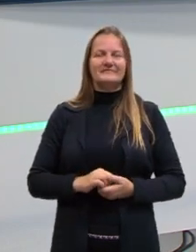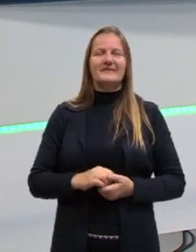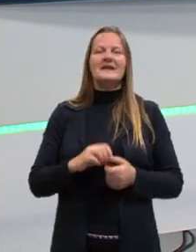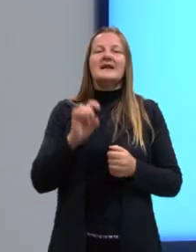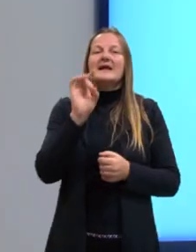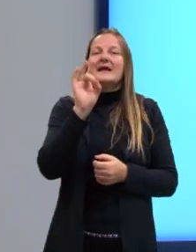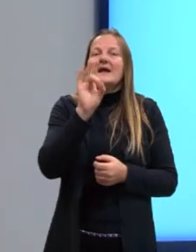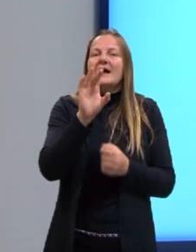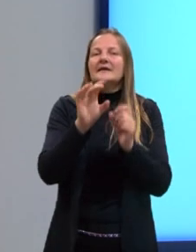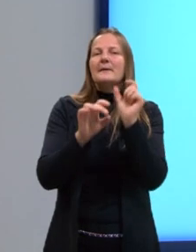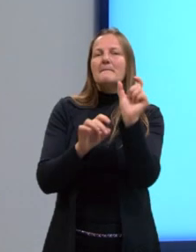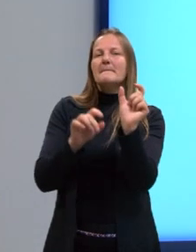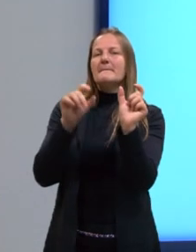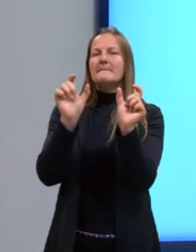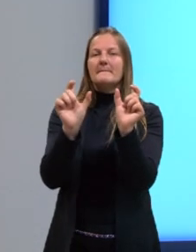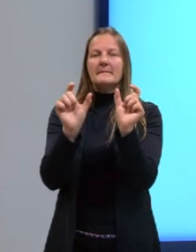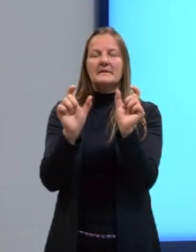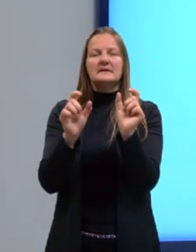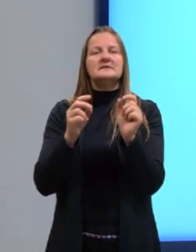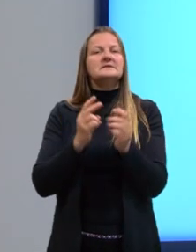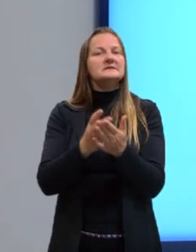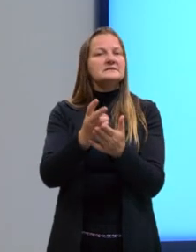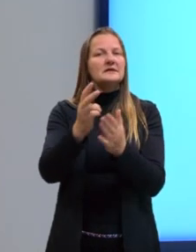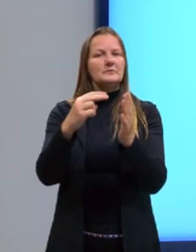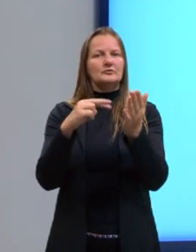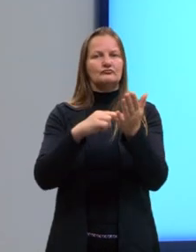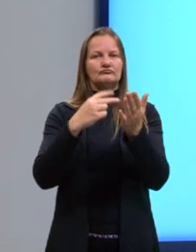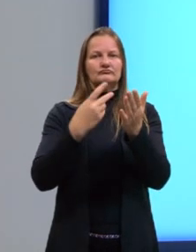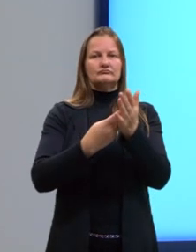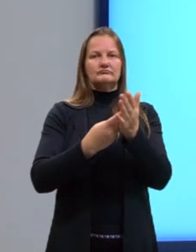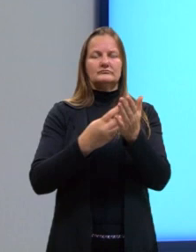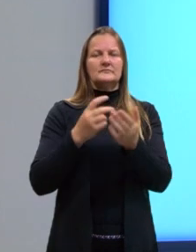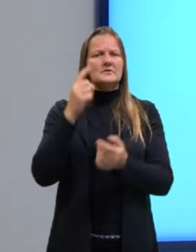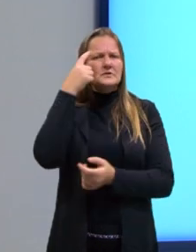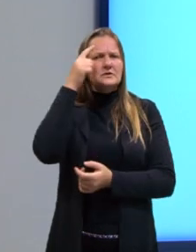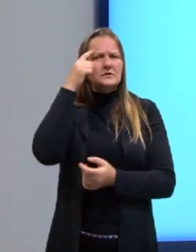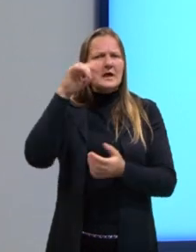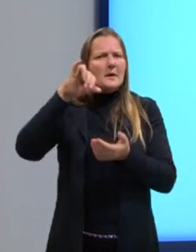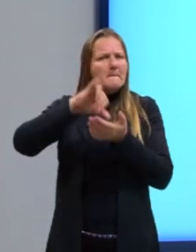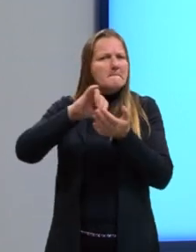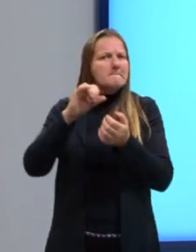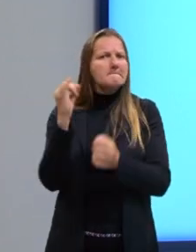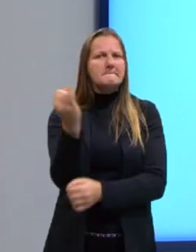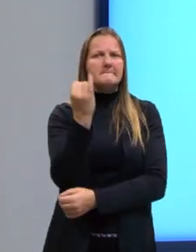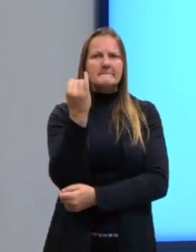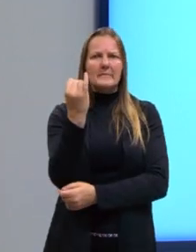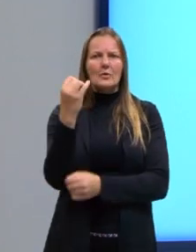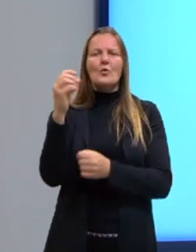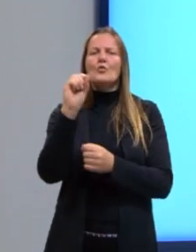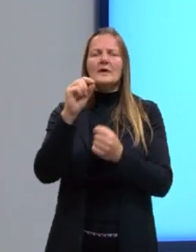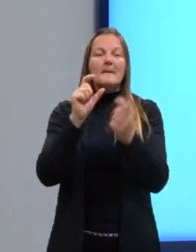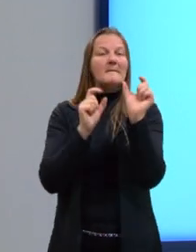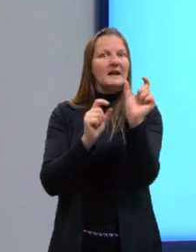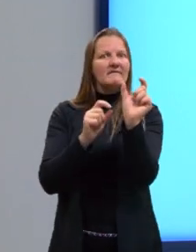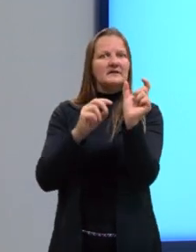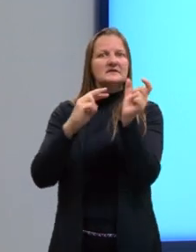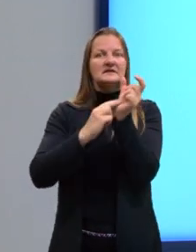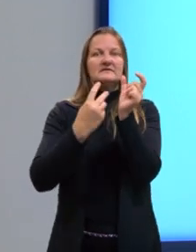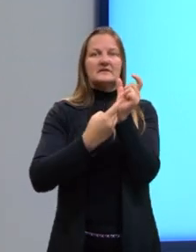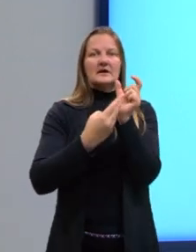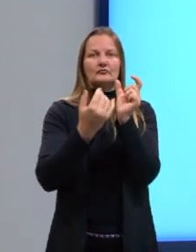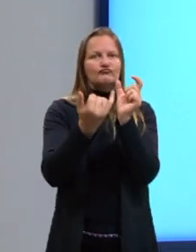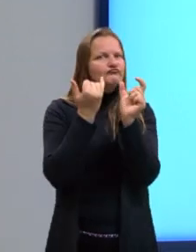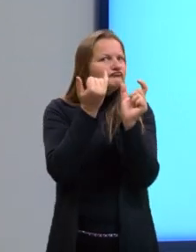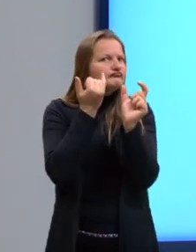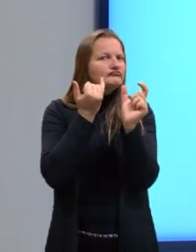palavra deve conservar o sentido e a ideia central da mensagem. Preciso